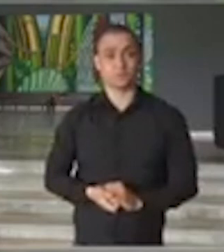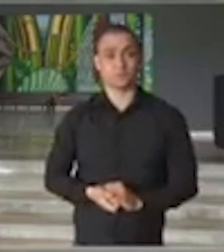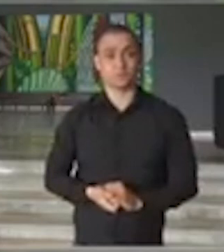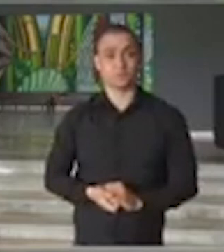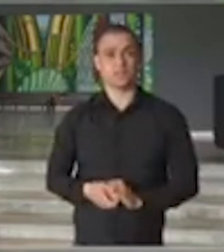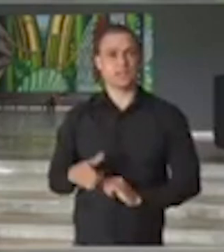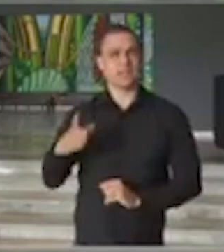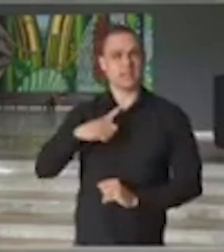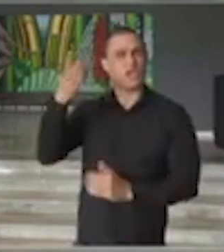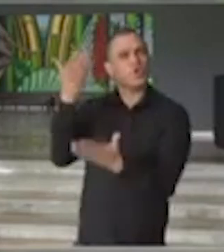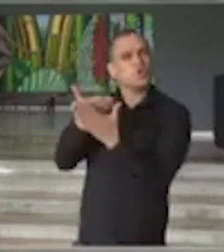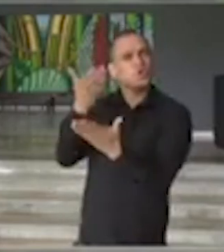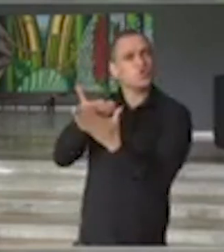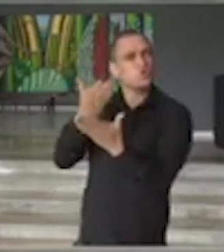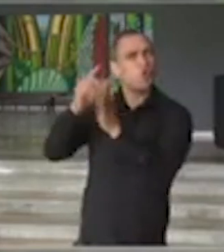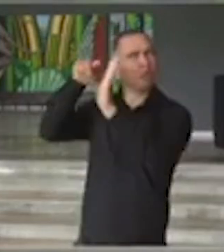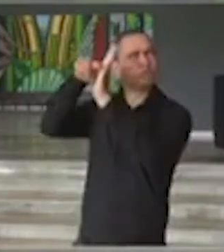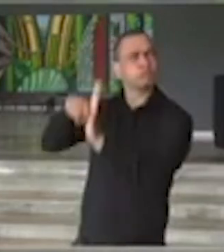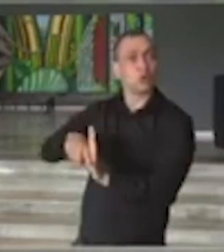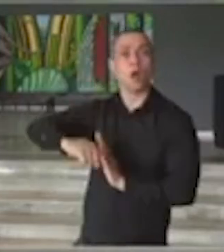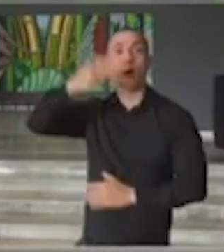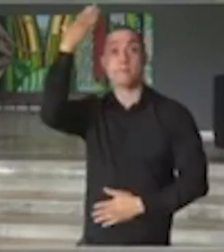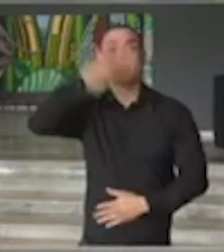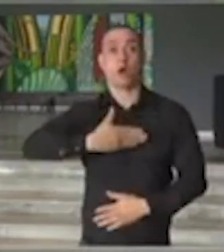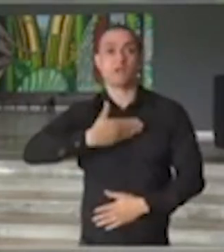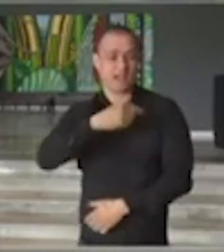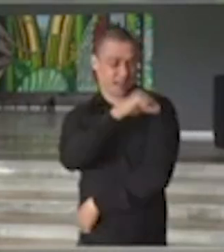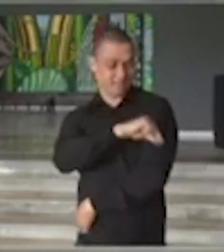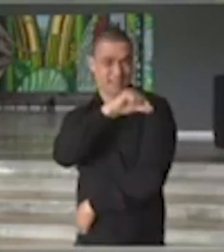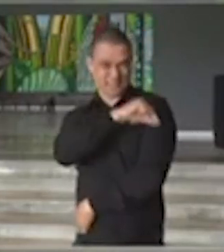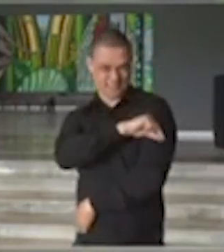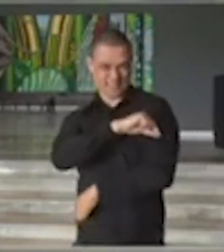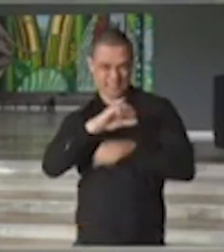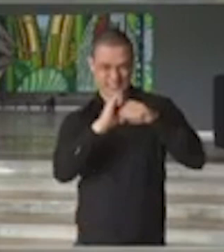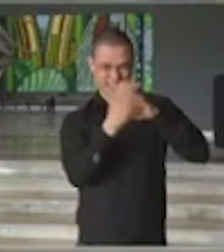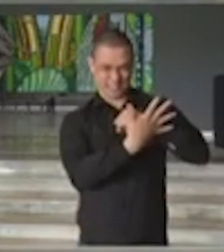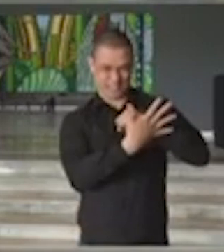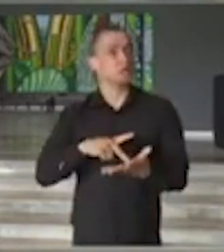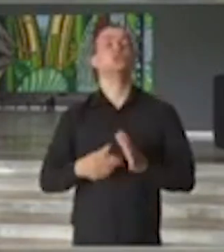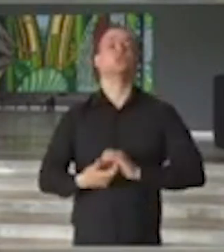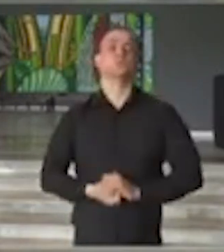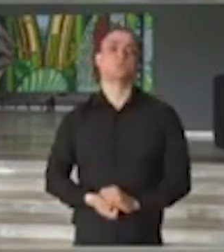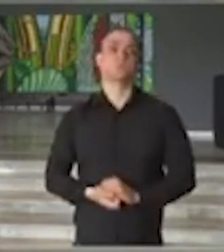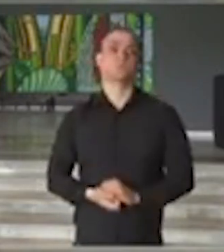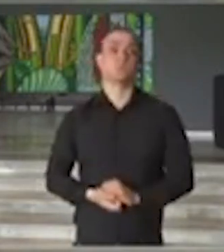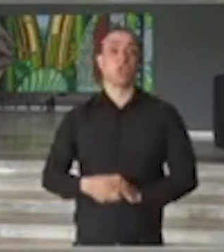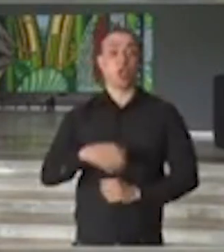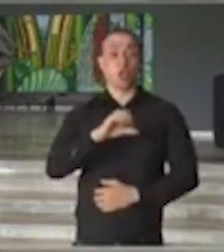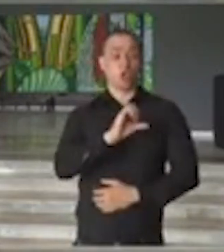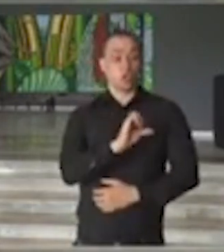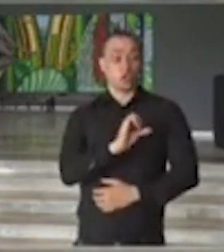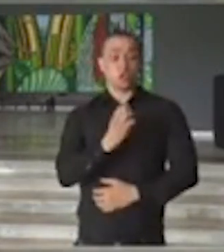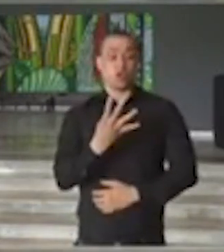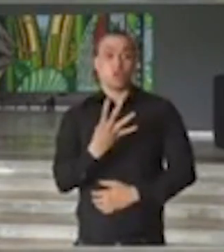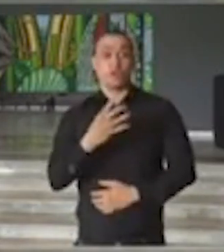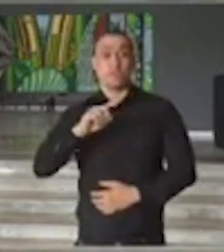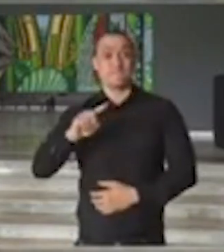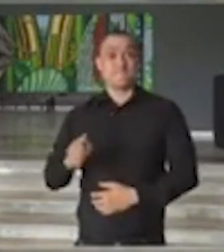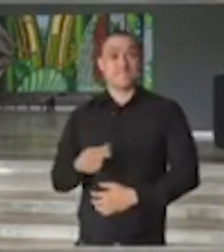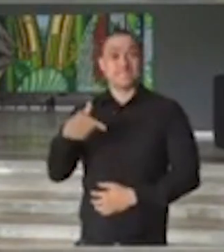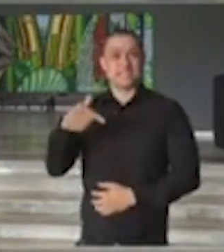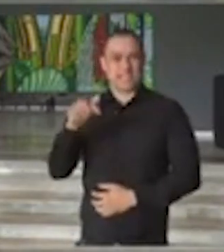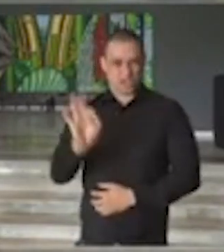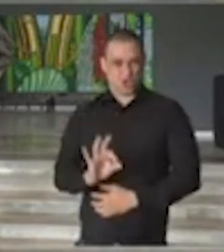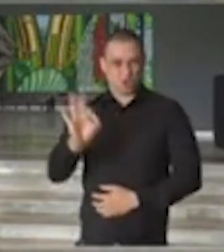Estudos clínicos comprovam segurança da vacina Coronavac. 94,7%